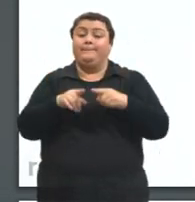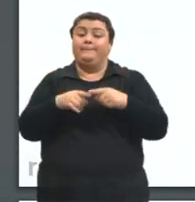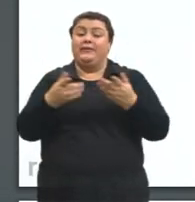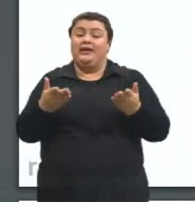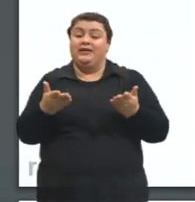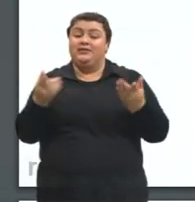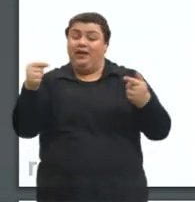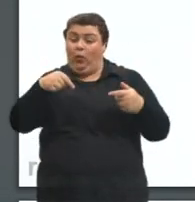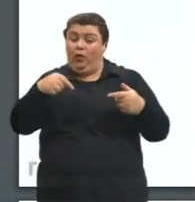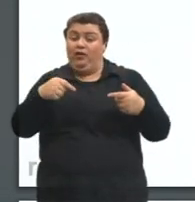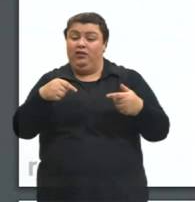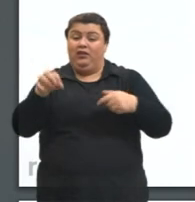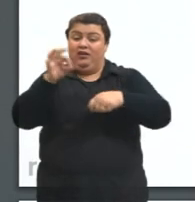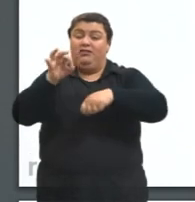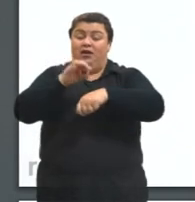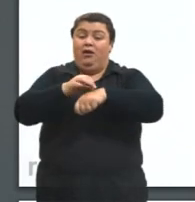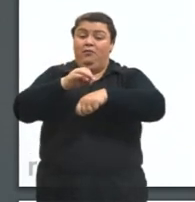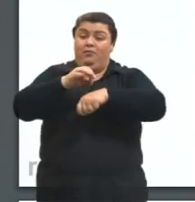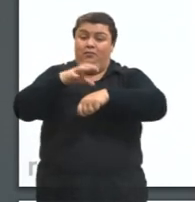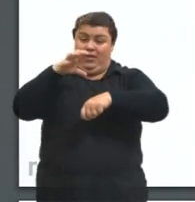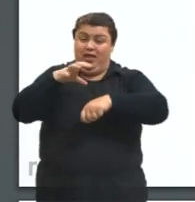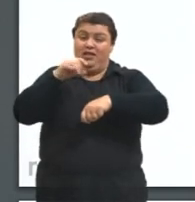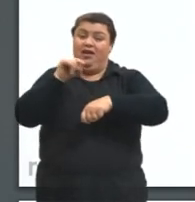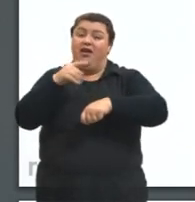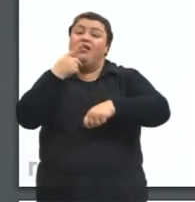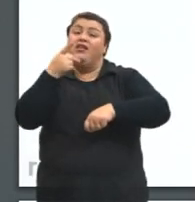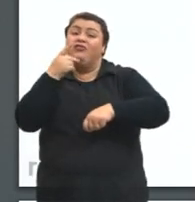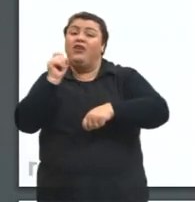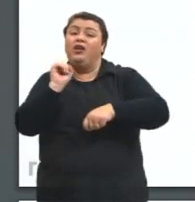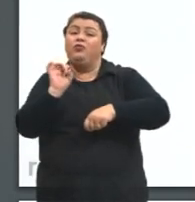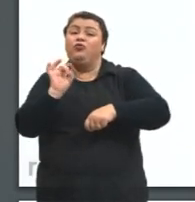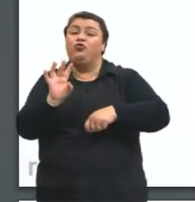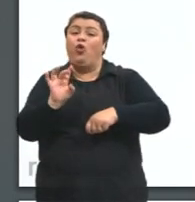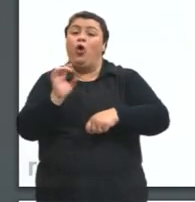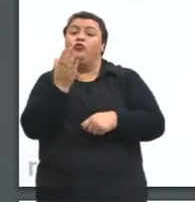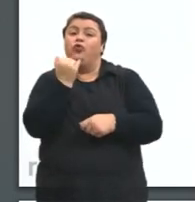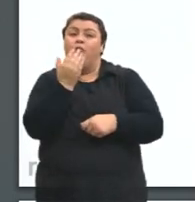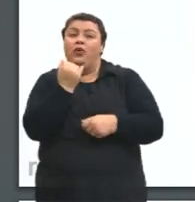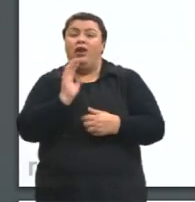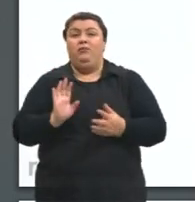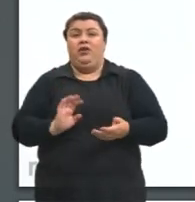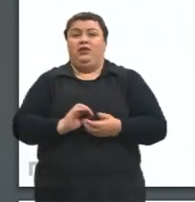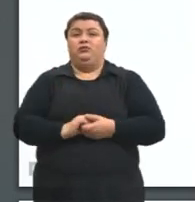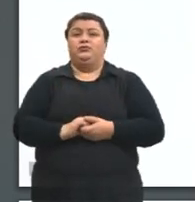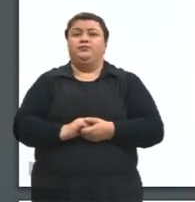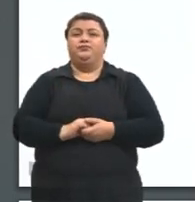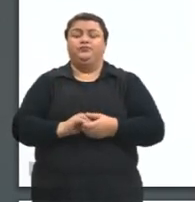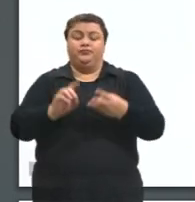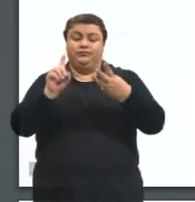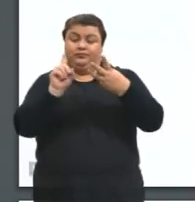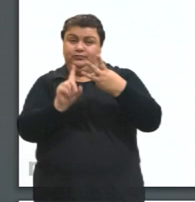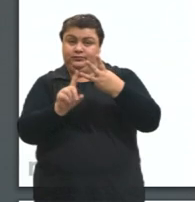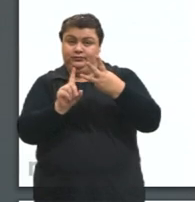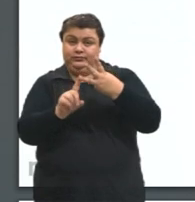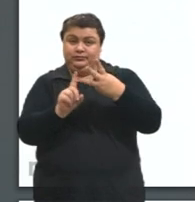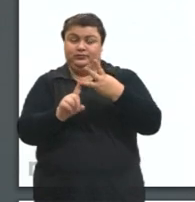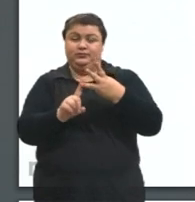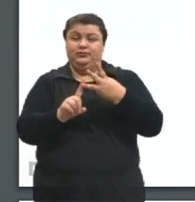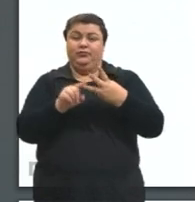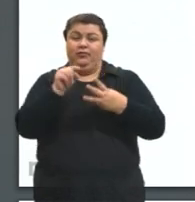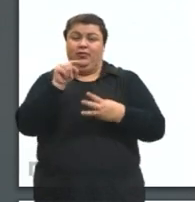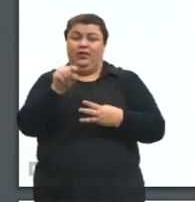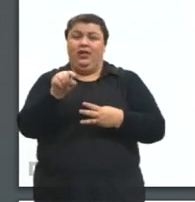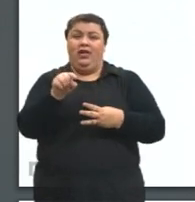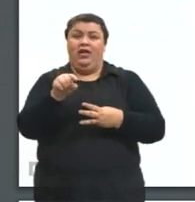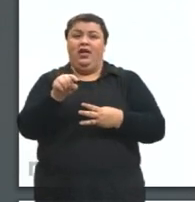caso das abelhas, não. Elas falam sempre somente sobre o alimento. Terceiro, ela não pode